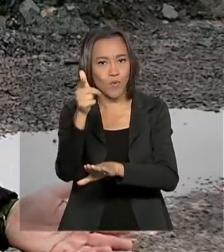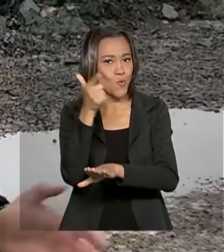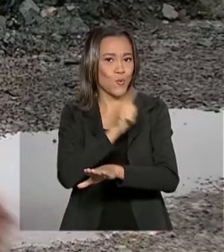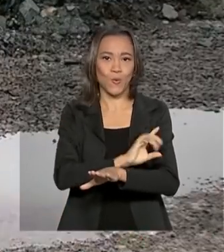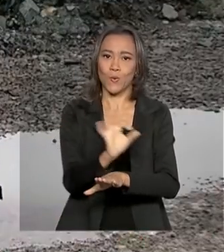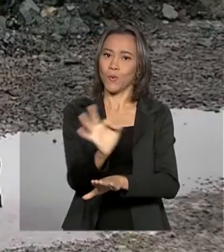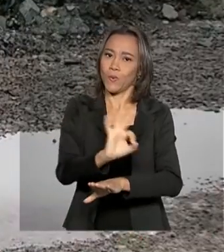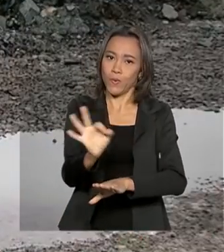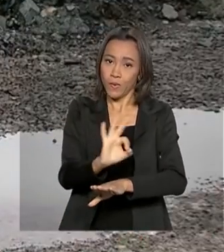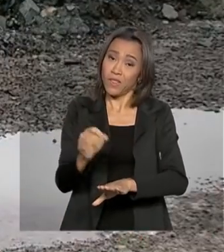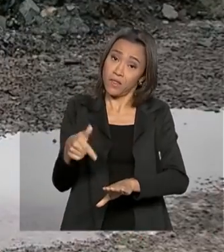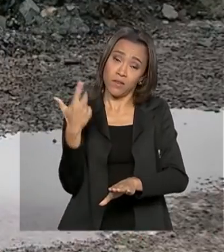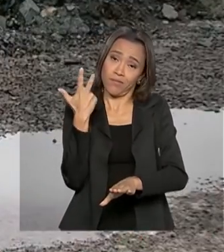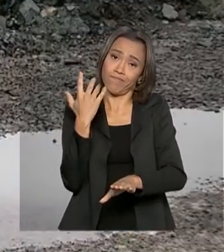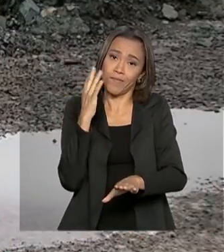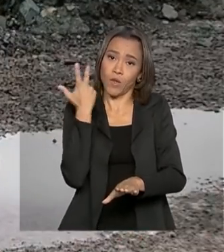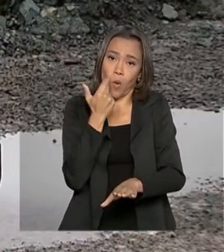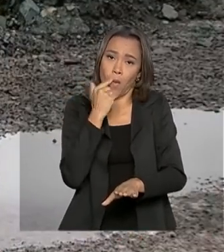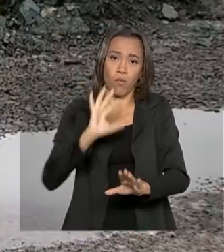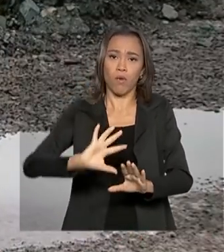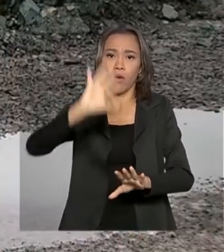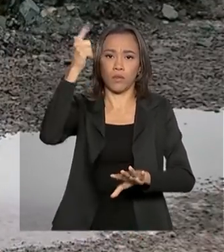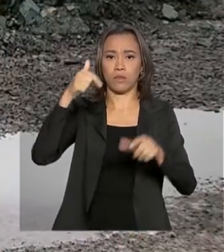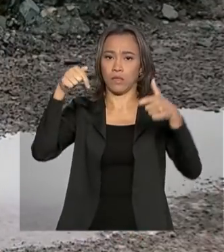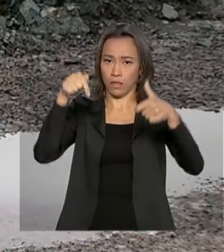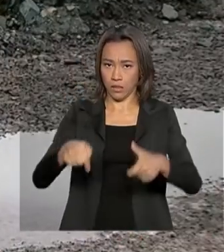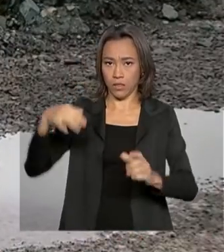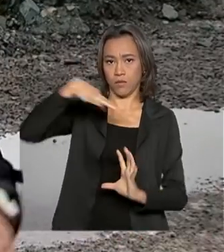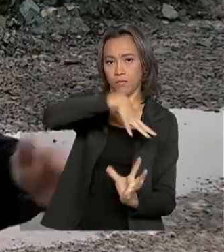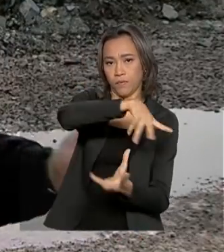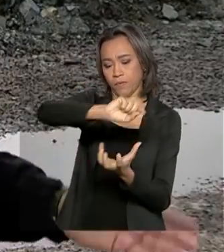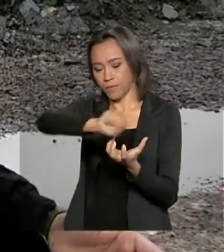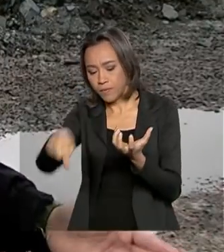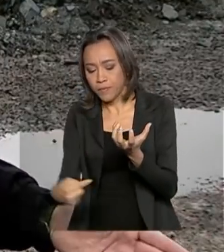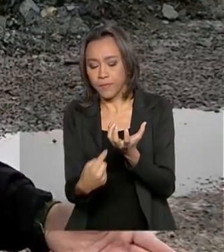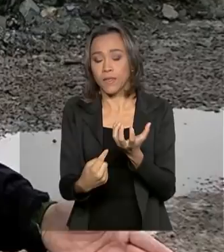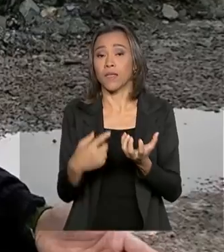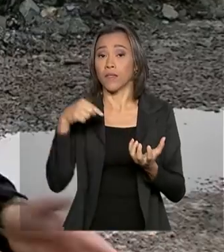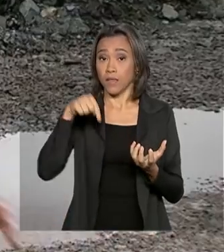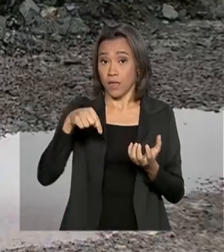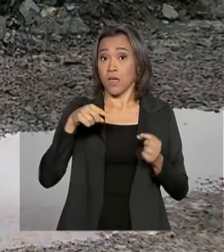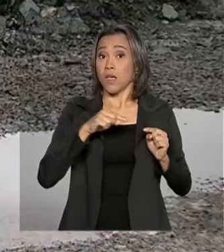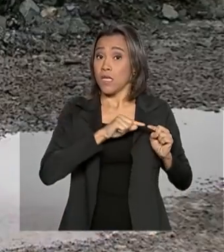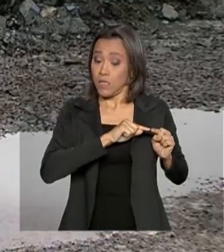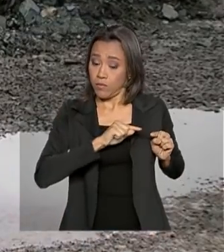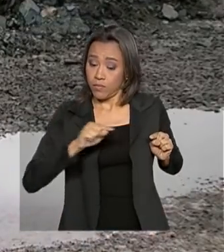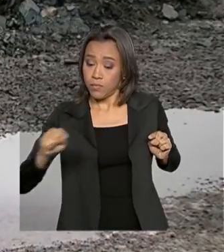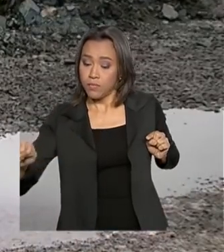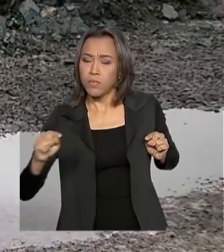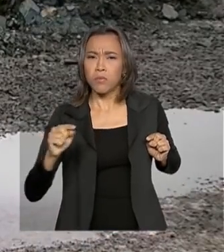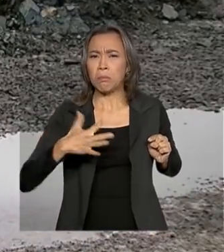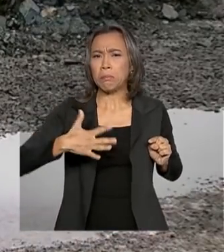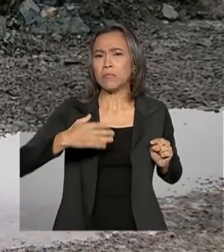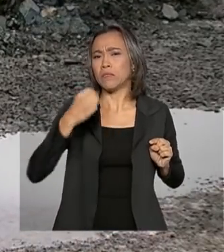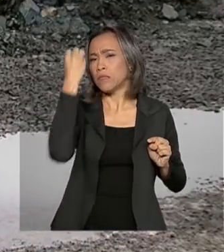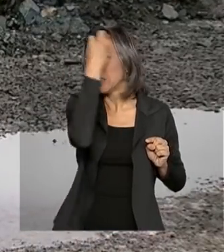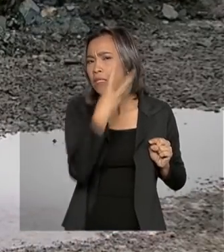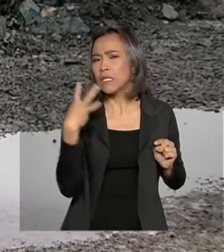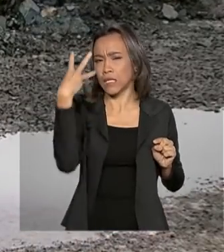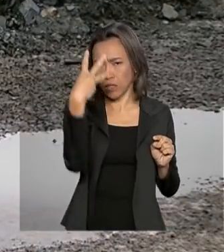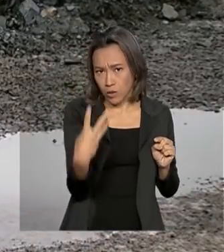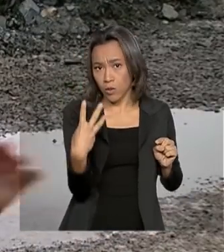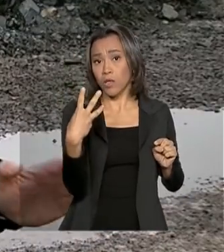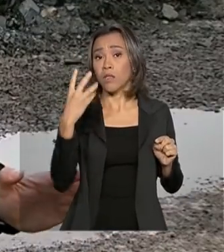autorizado. Isso é muito comum aqui na Antártica. A viagem entre o Chile e a base de freio aqui na Antártica tem a duração de 3 horas e as